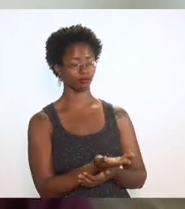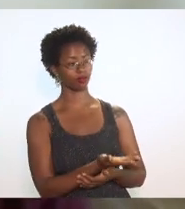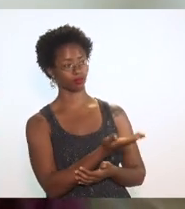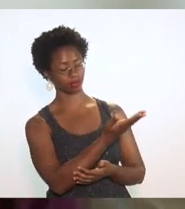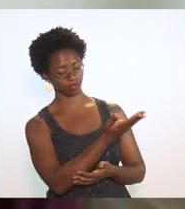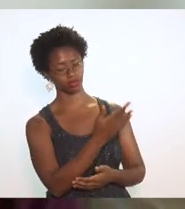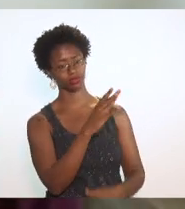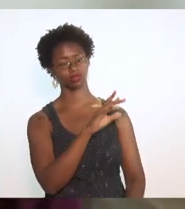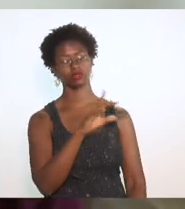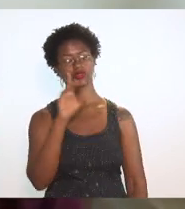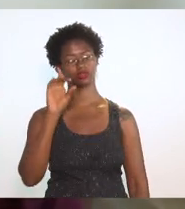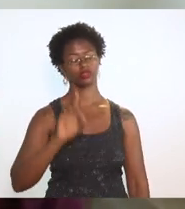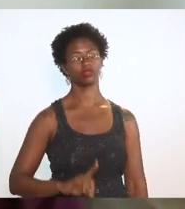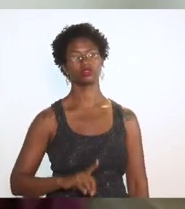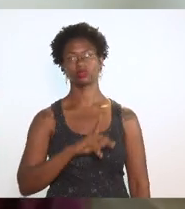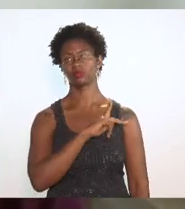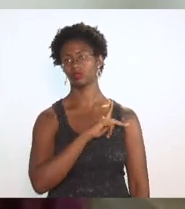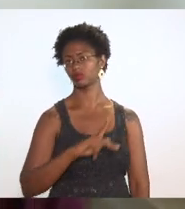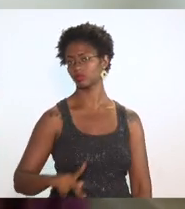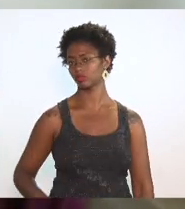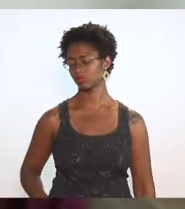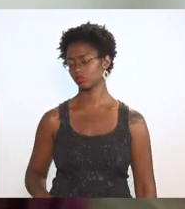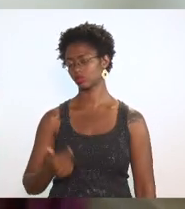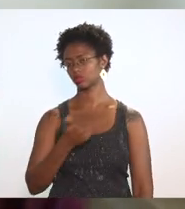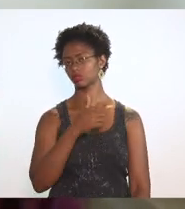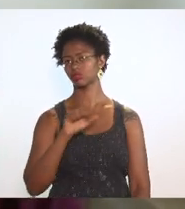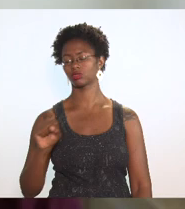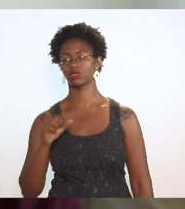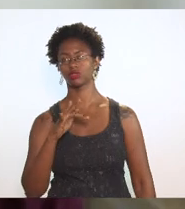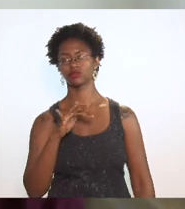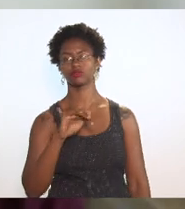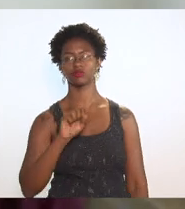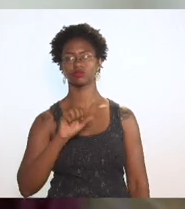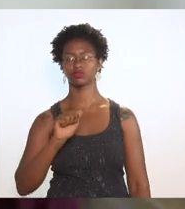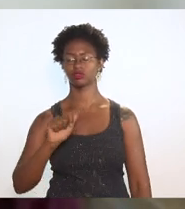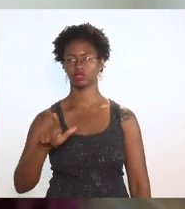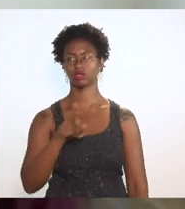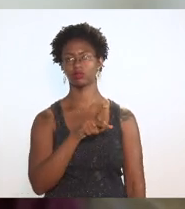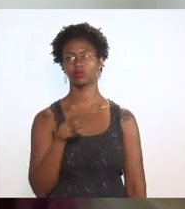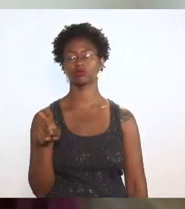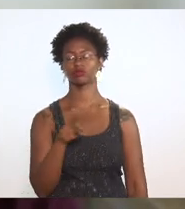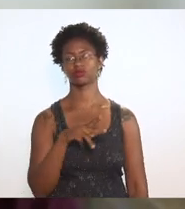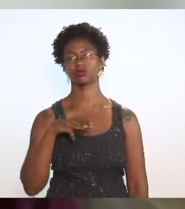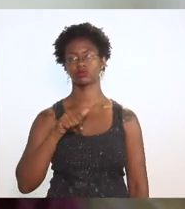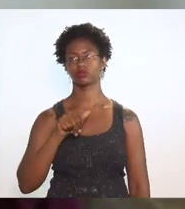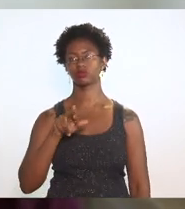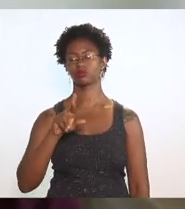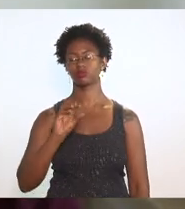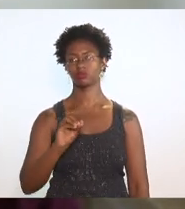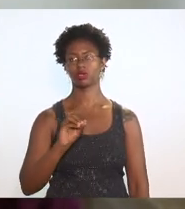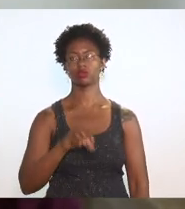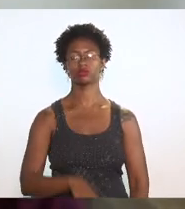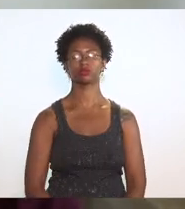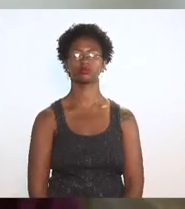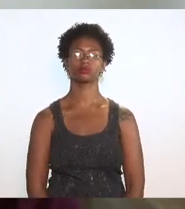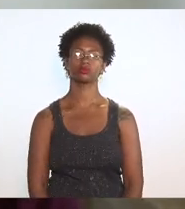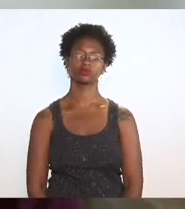nosso diretor presidente da assessoria fiscal professor Mauro Osório